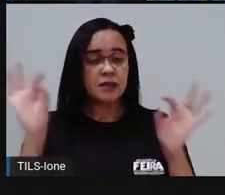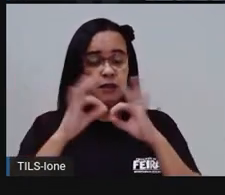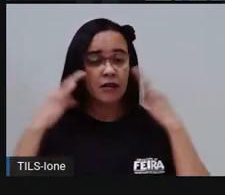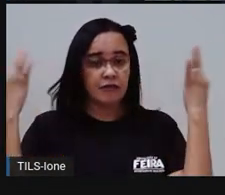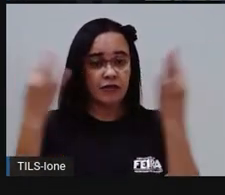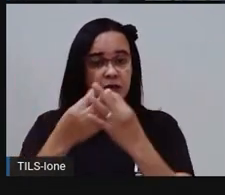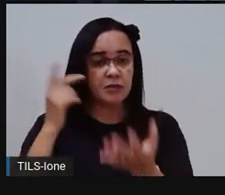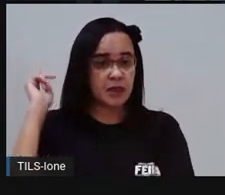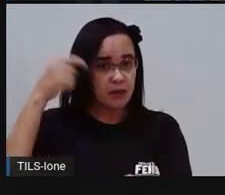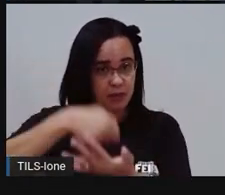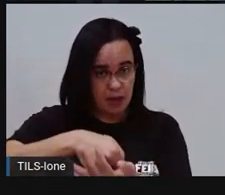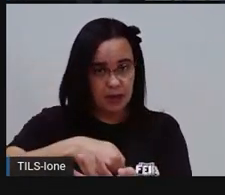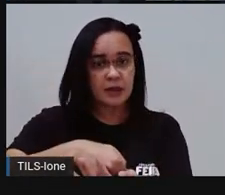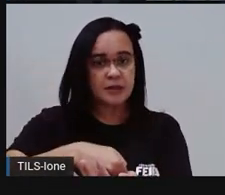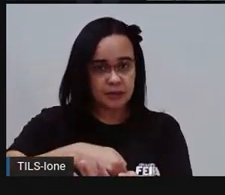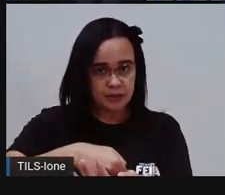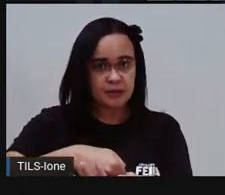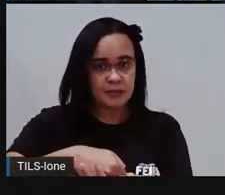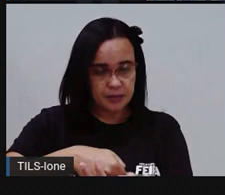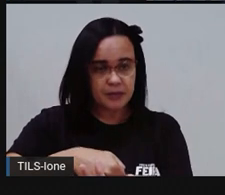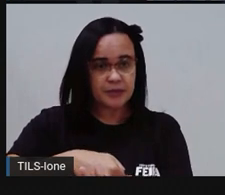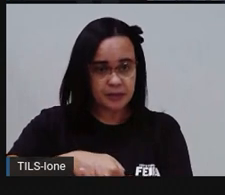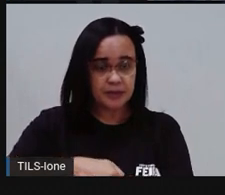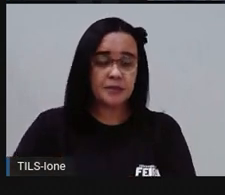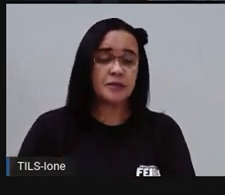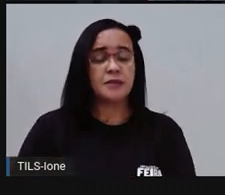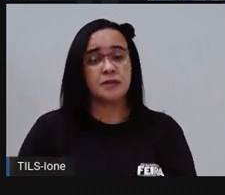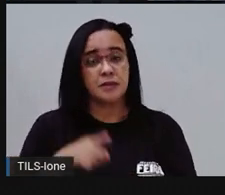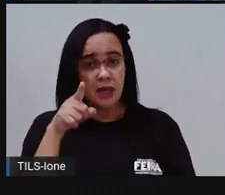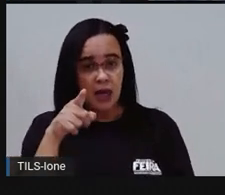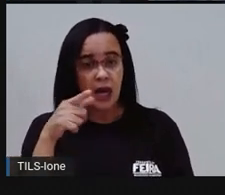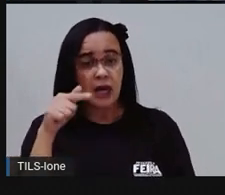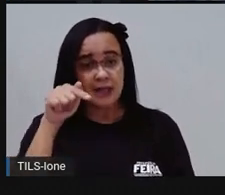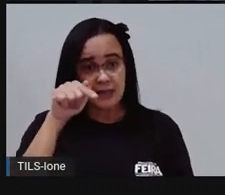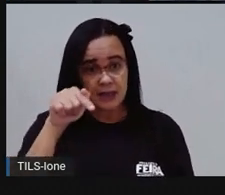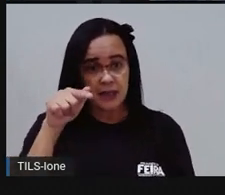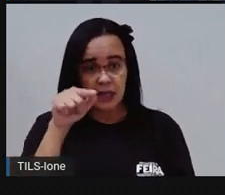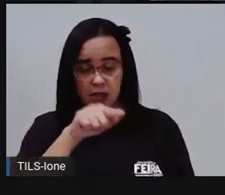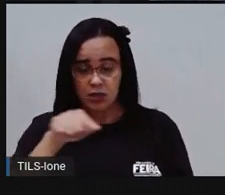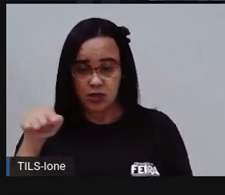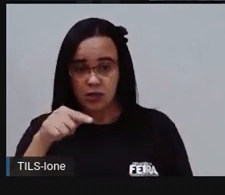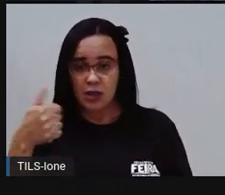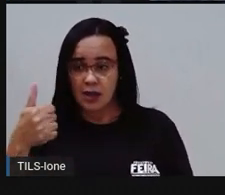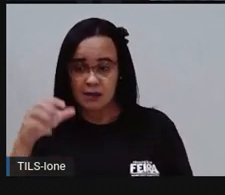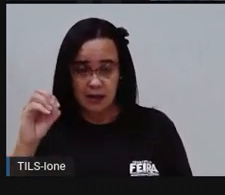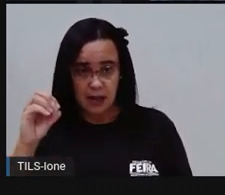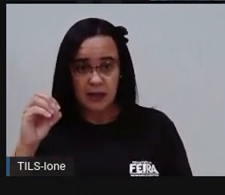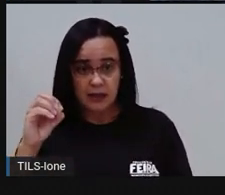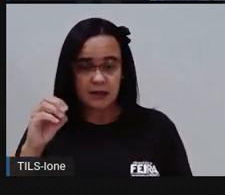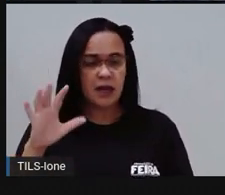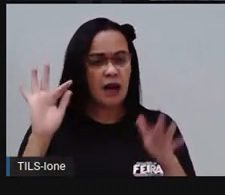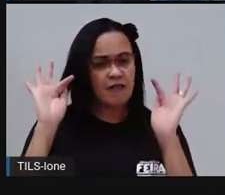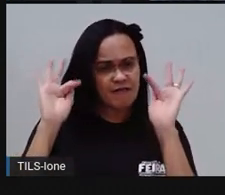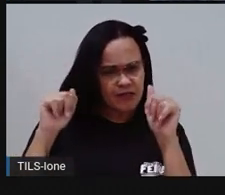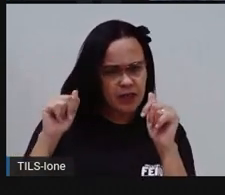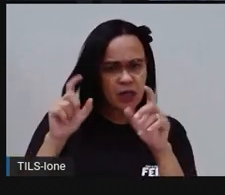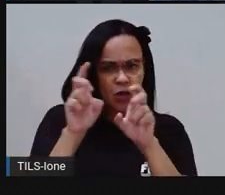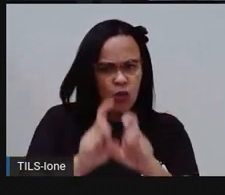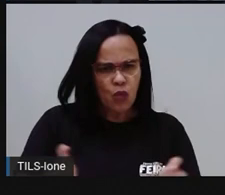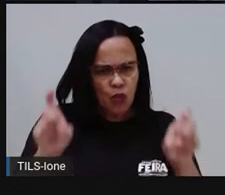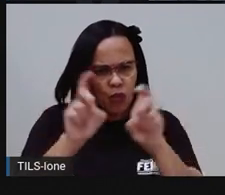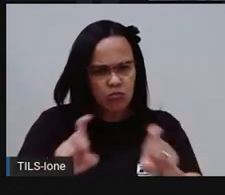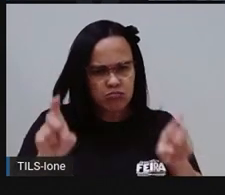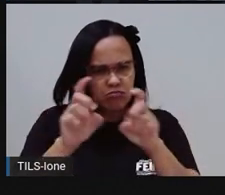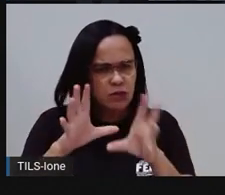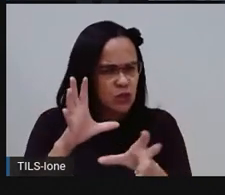né? Aqui ele consumiu de sete a dez e deu esse valor. Então no final, o computador, ele calcula o quanto